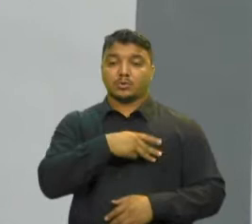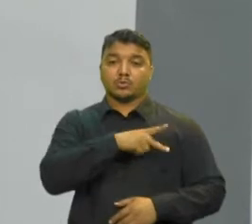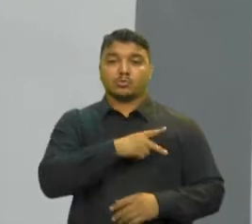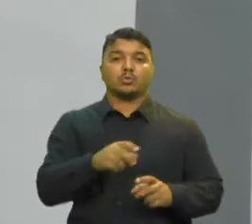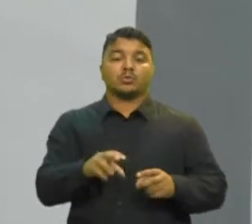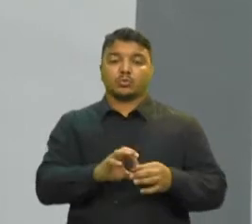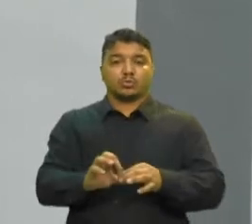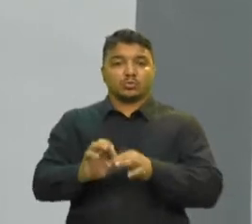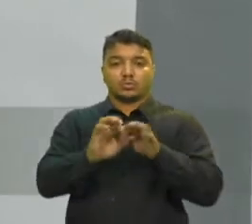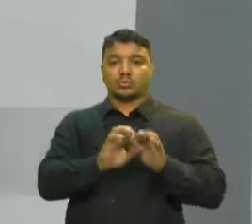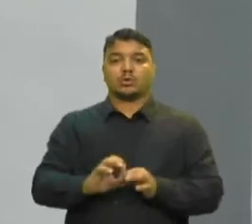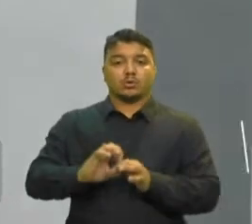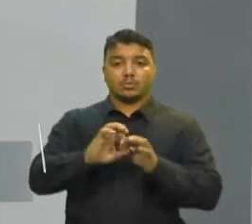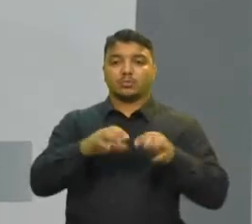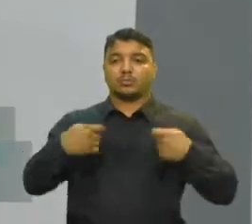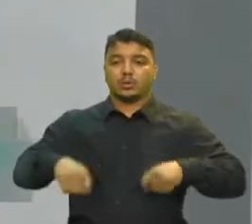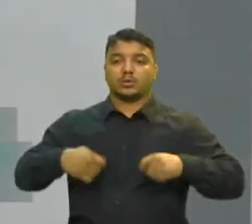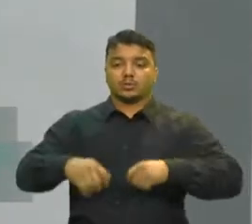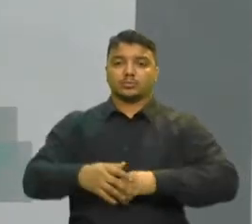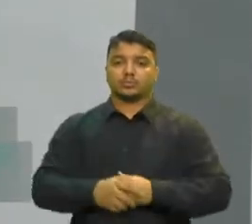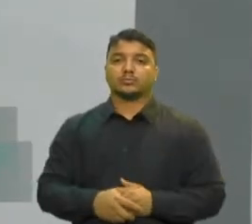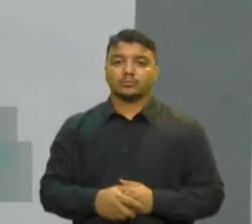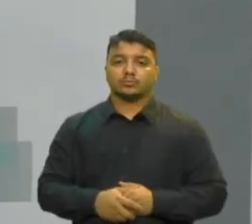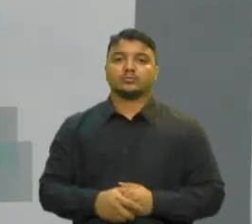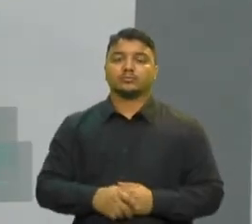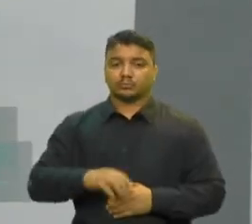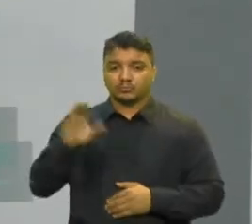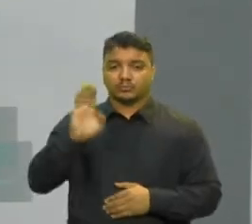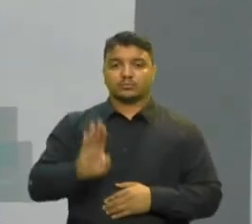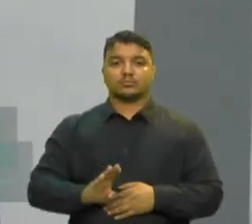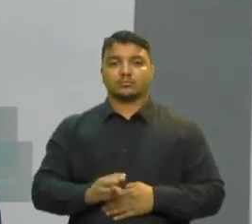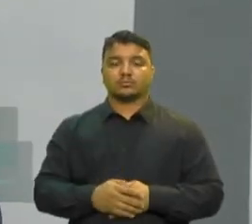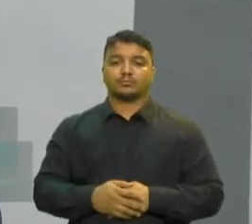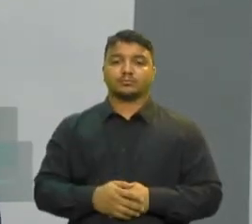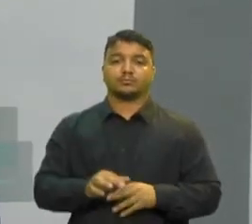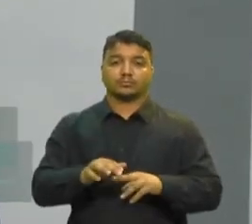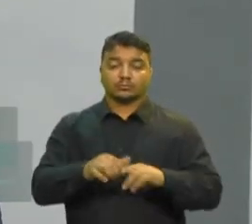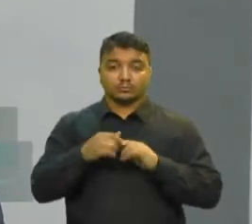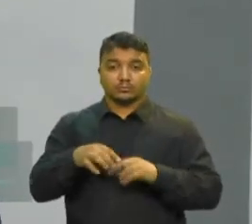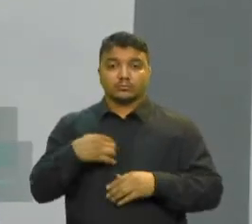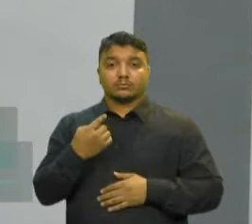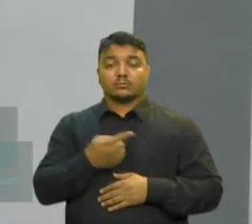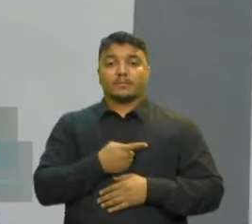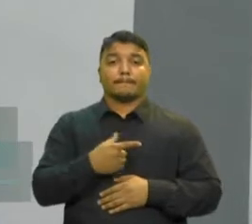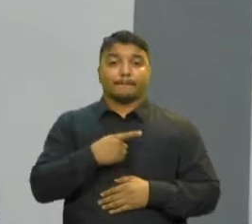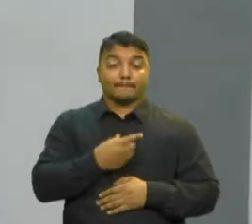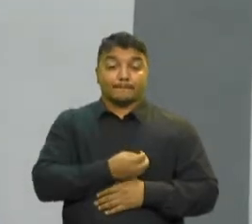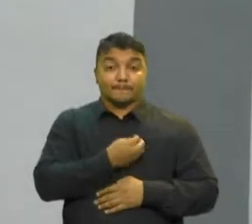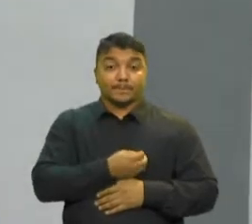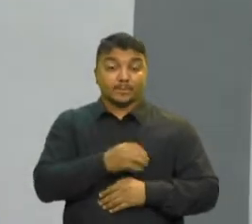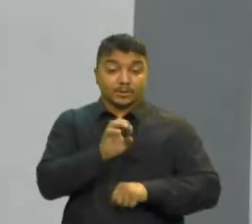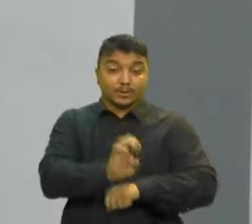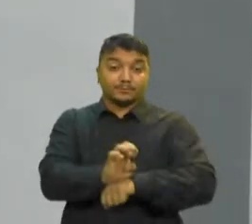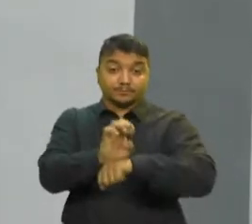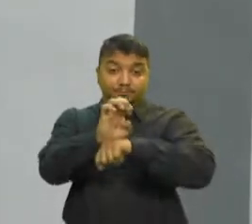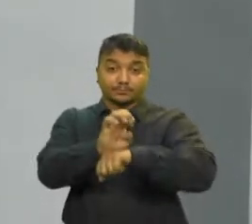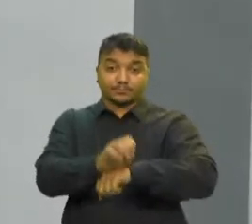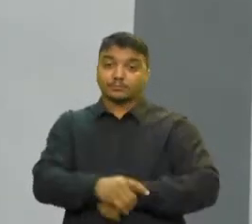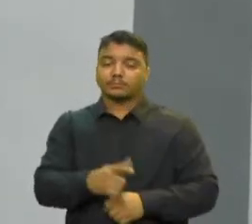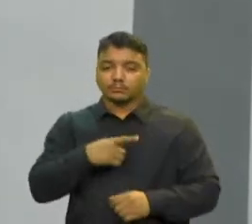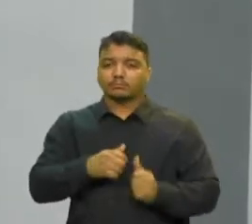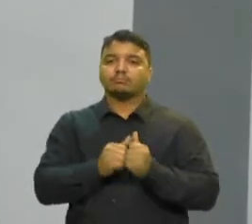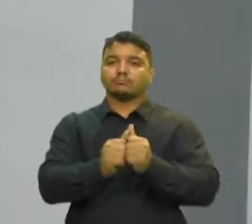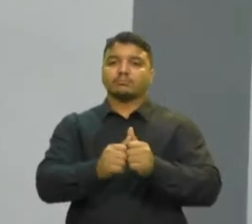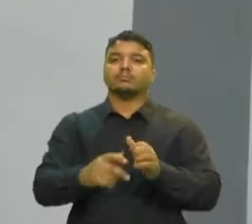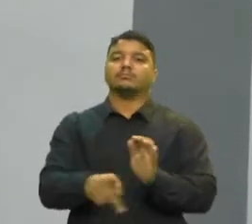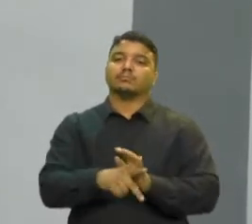Vocês estão vendo uma grande união do Ministério Público brasileiro É por isso que nós estamos aqui, Ministério Público do Estado Temos o Ministério